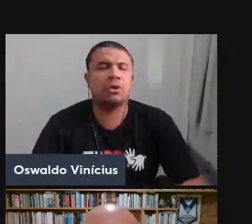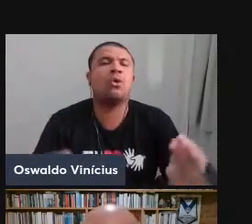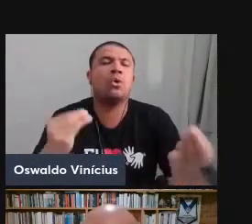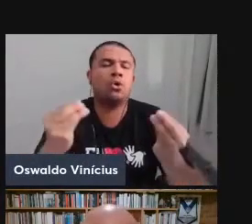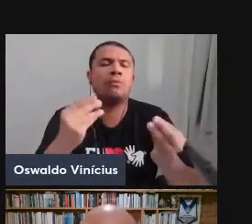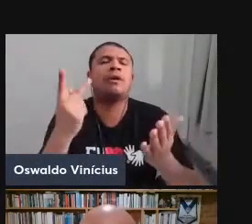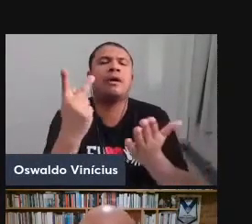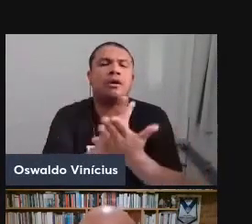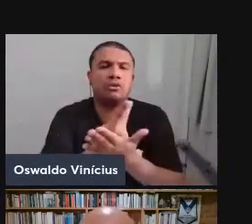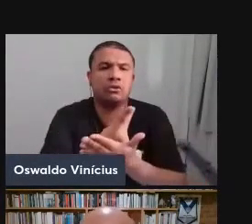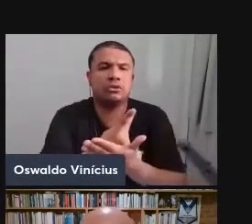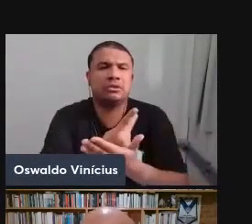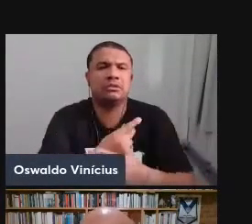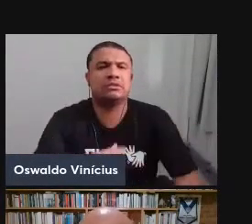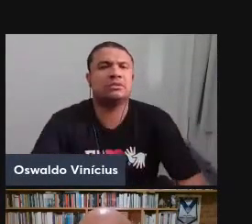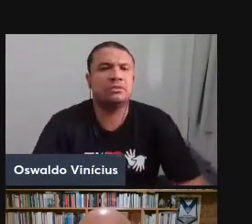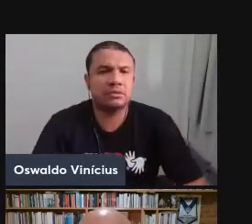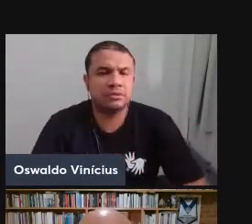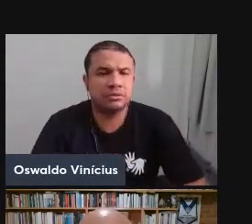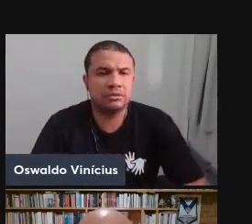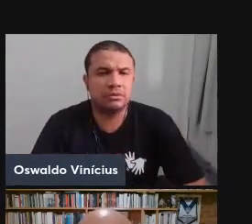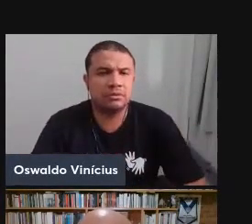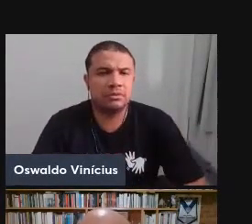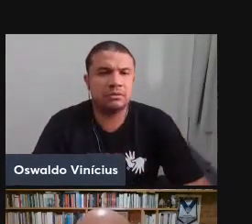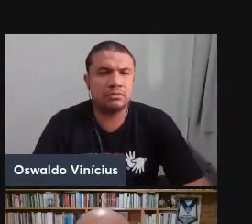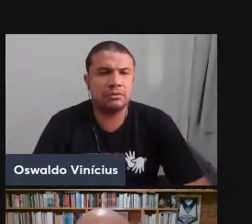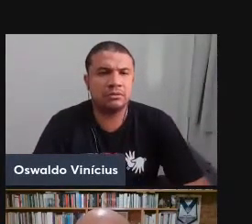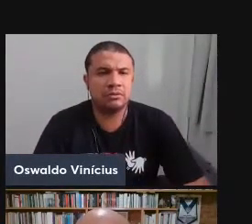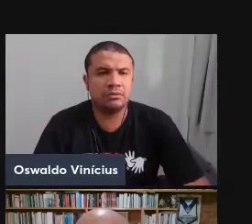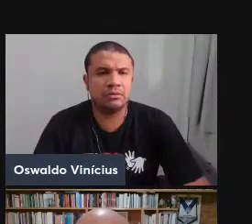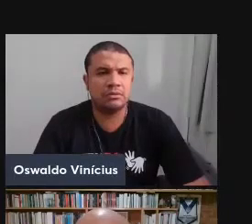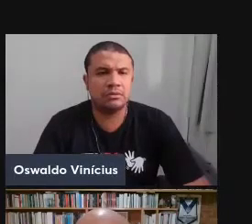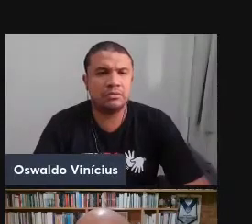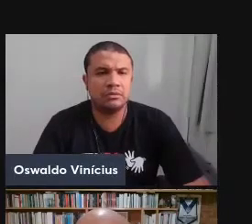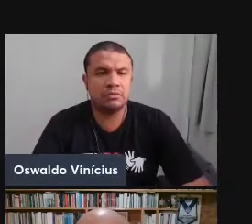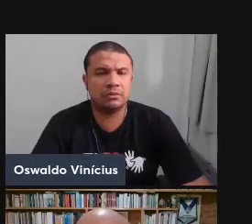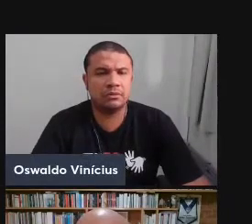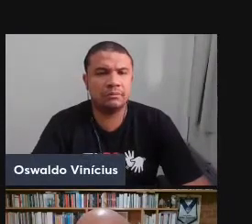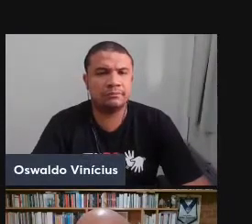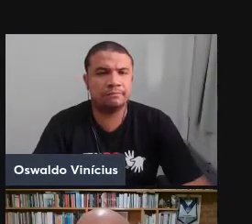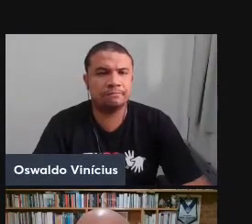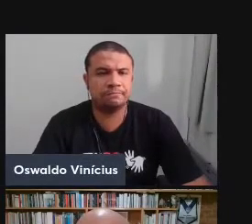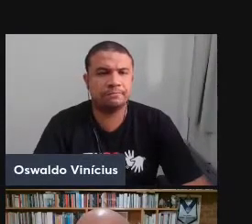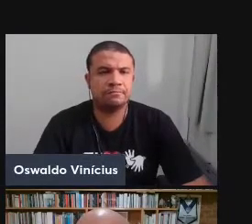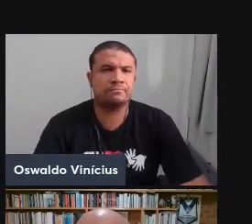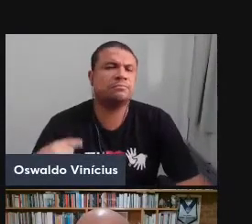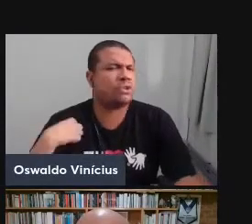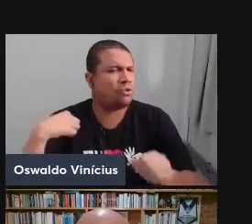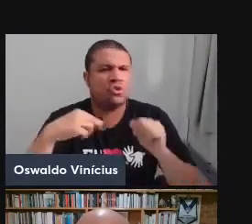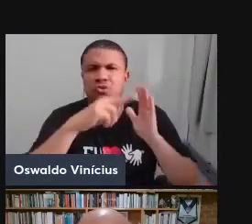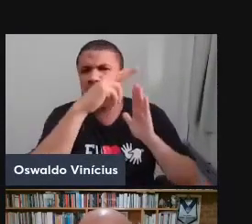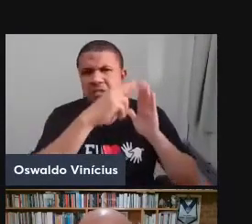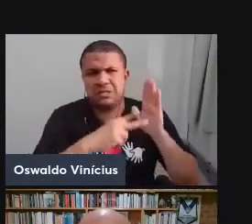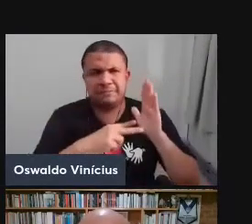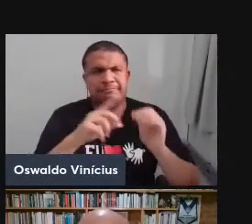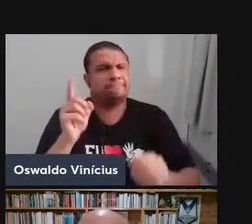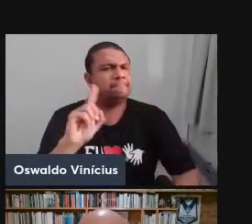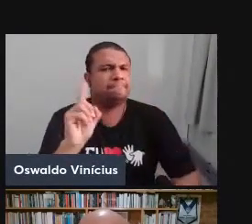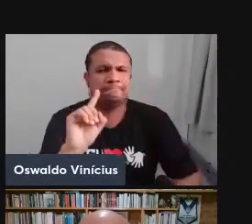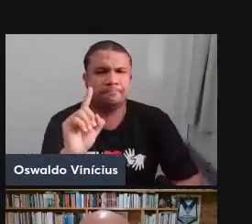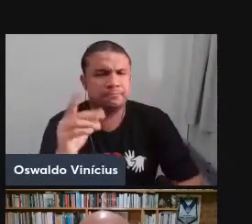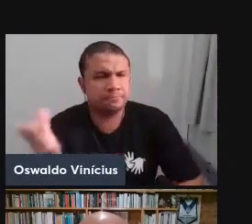dessa minha exposição. E eu coloquei aí na tela, não vou ler o texto que está